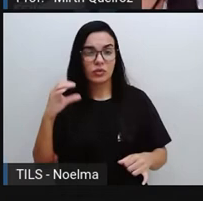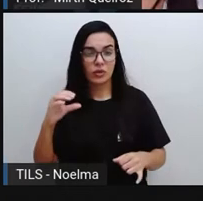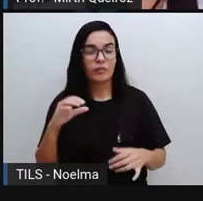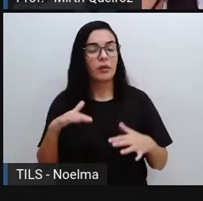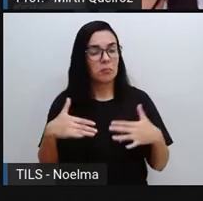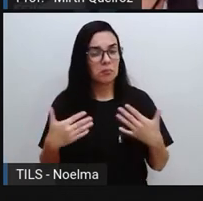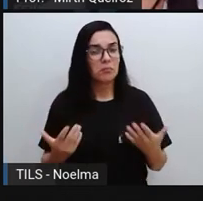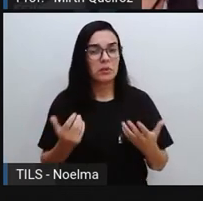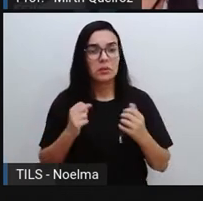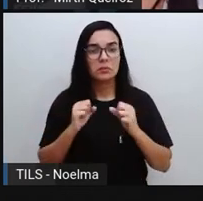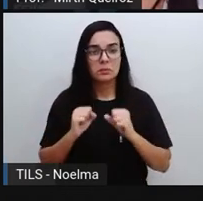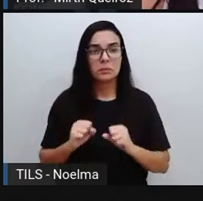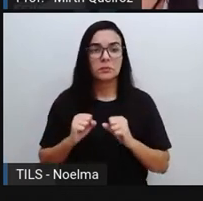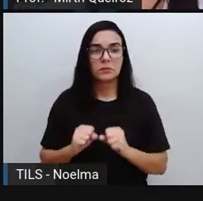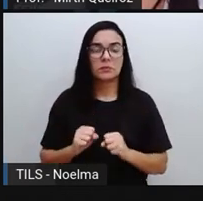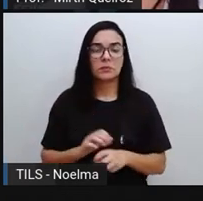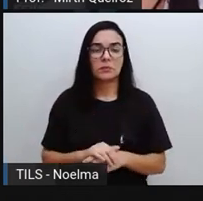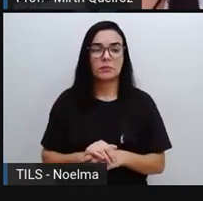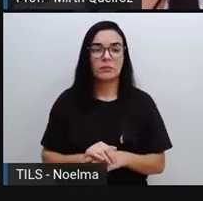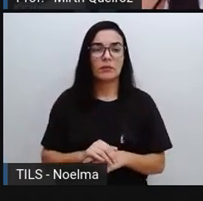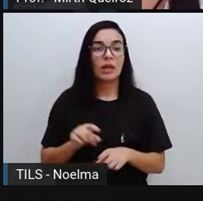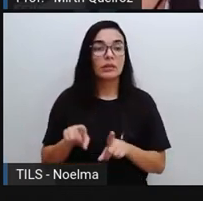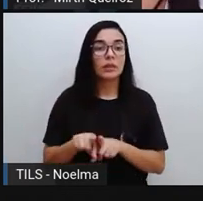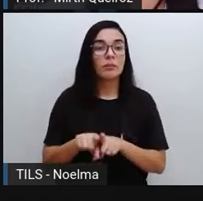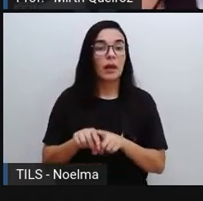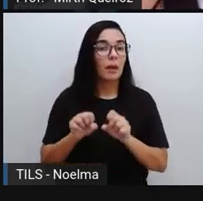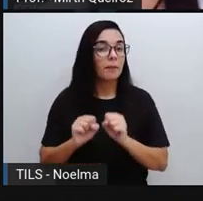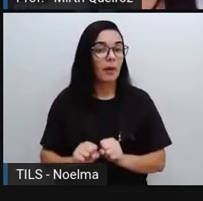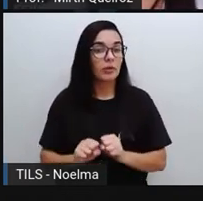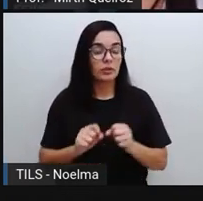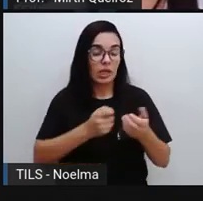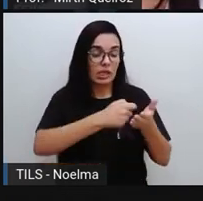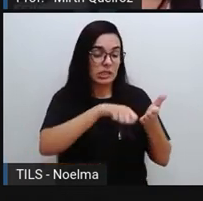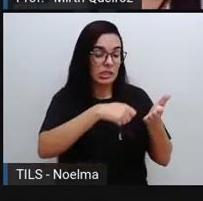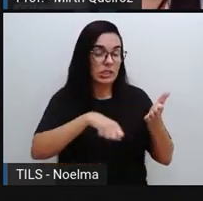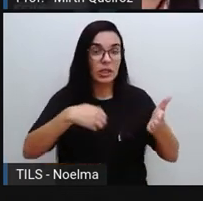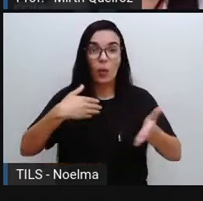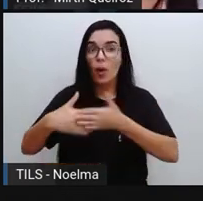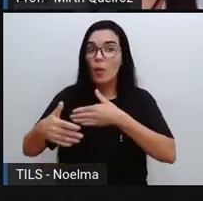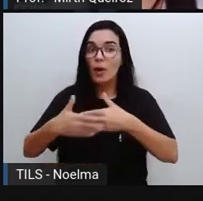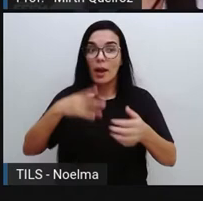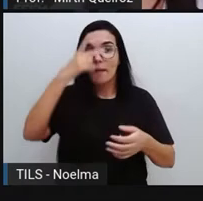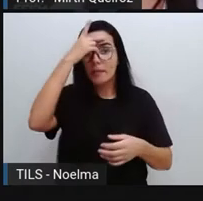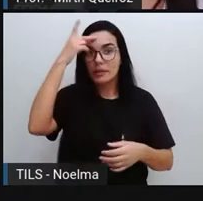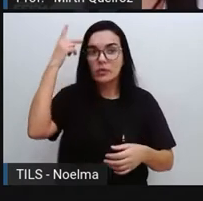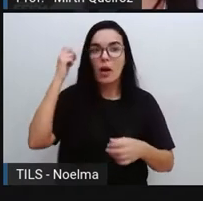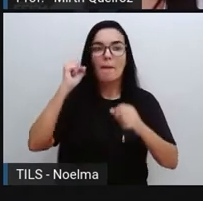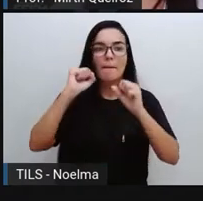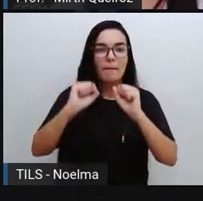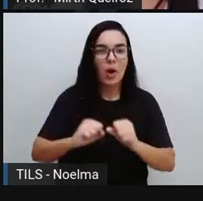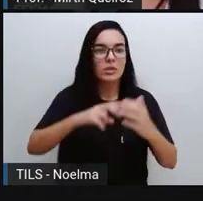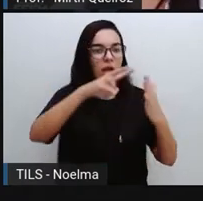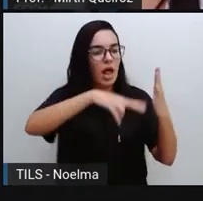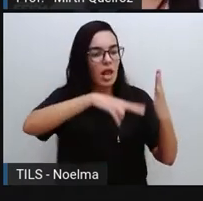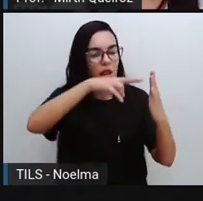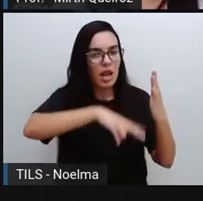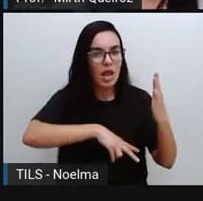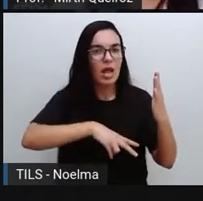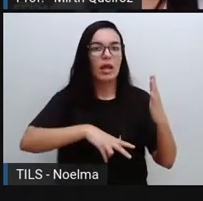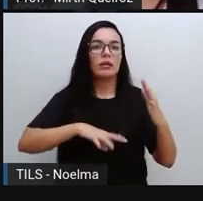divulgação científica, ele é escrito para qualquer pessoa que possa ler aquele texto,